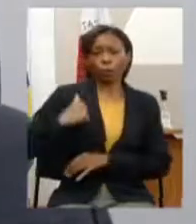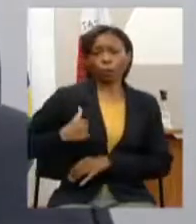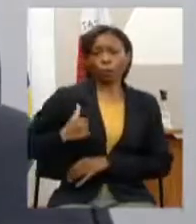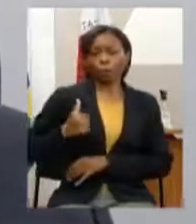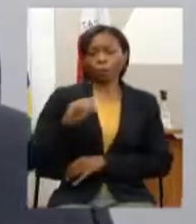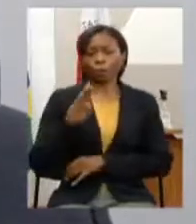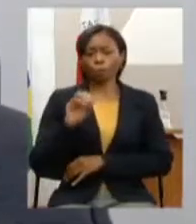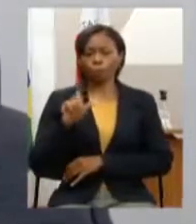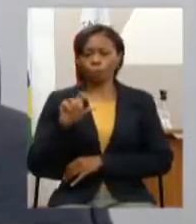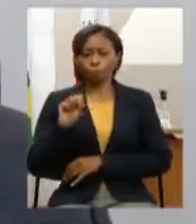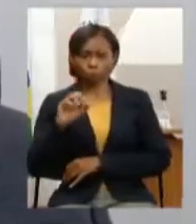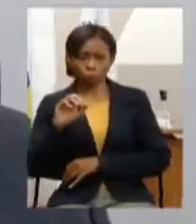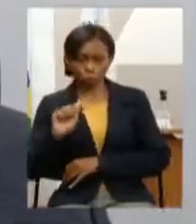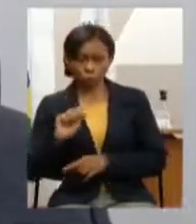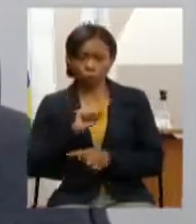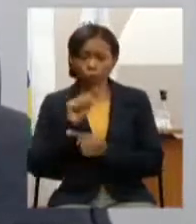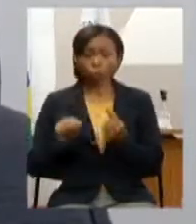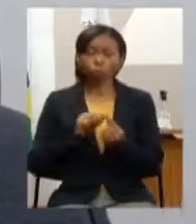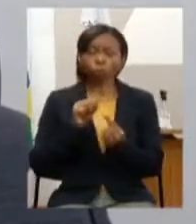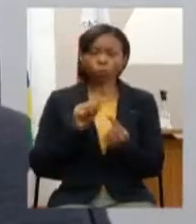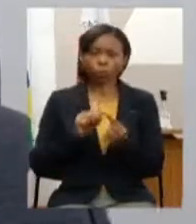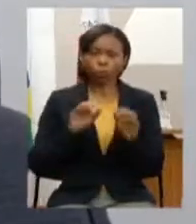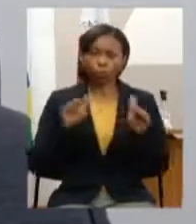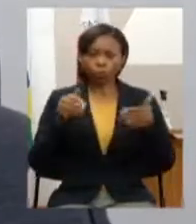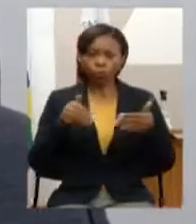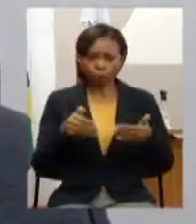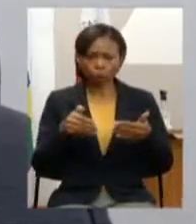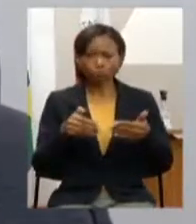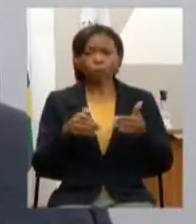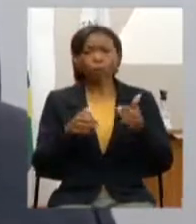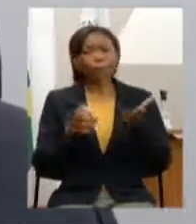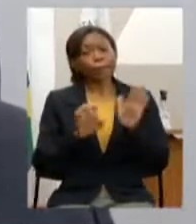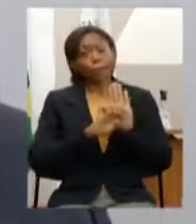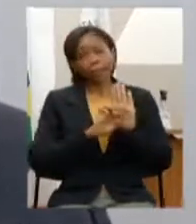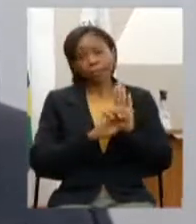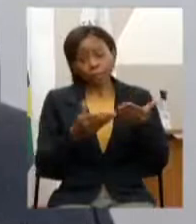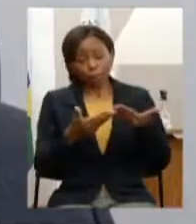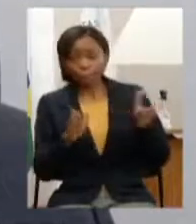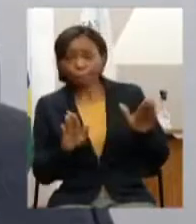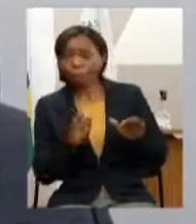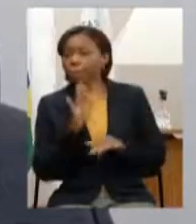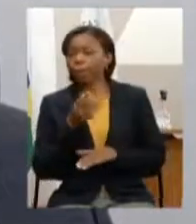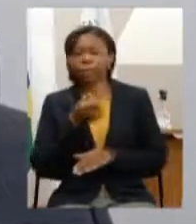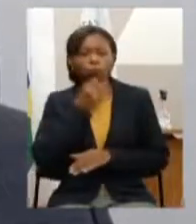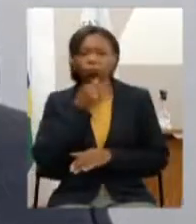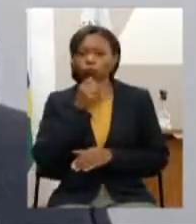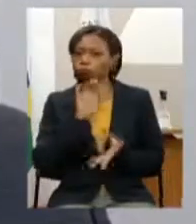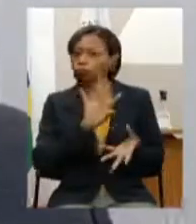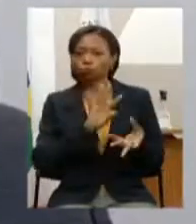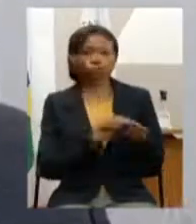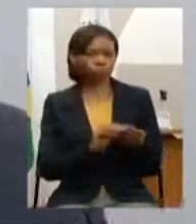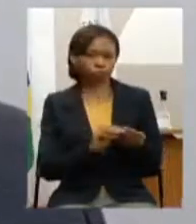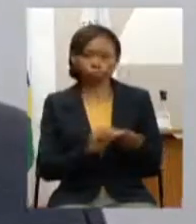especificamente com relação aos editais abertos e não finalizados no âmbito do programa 104